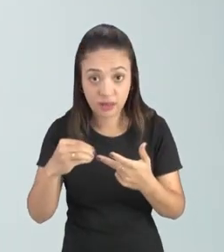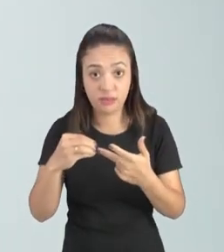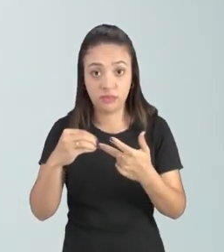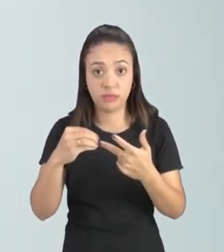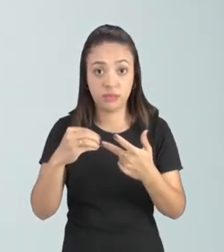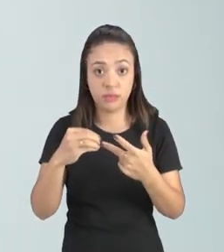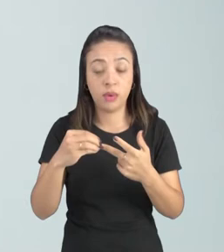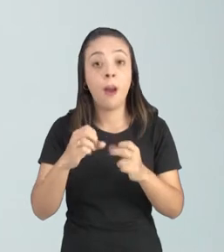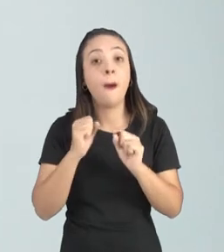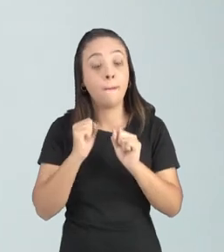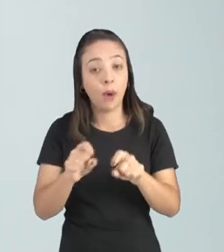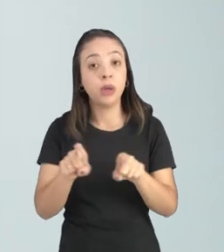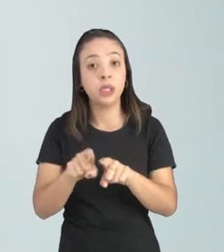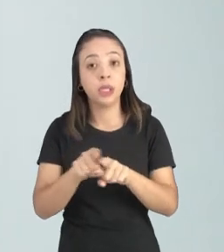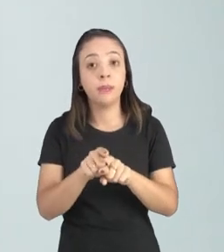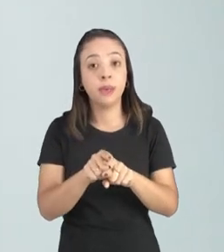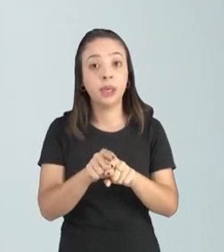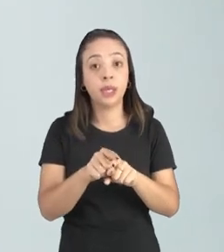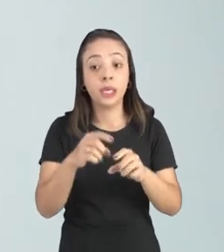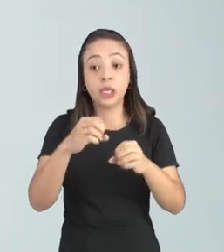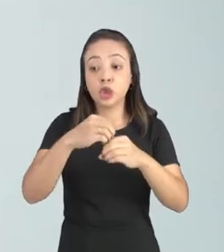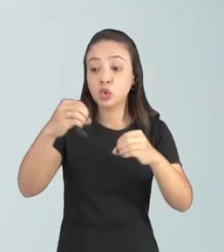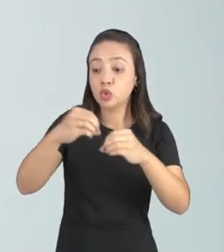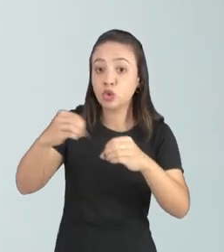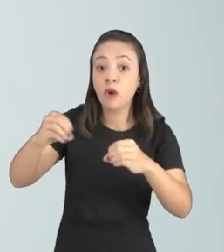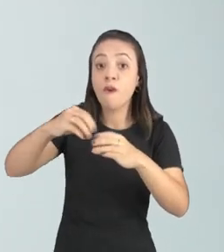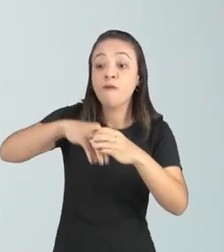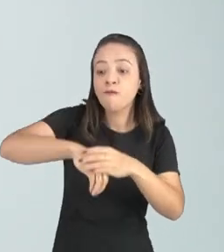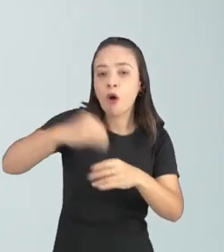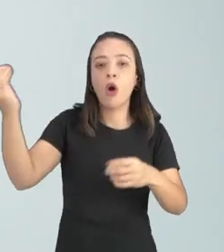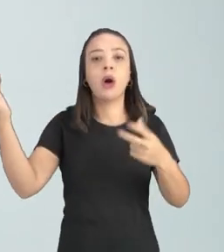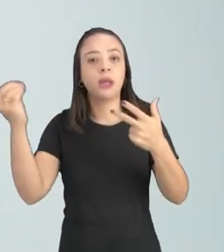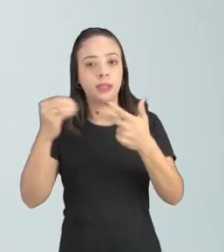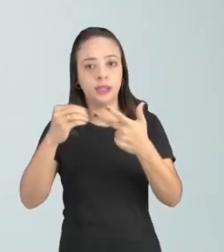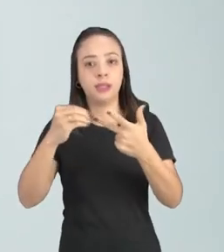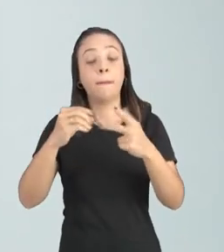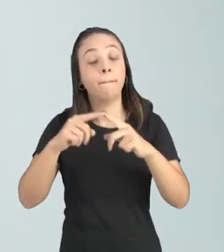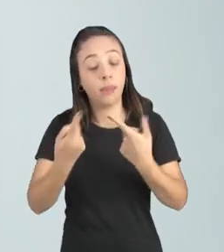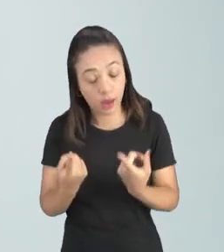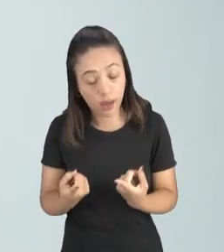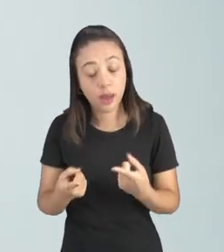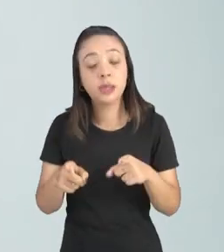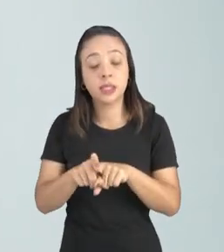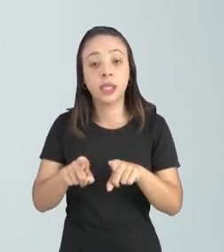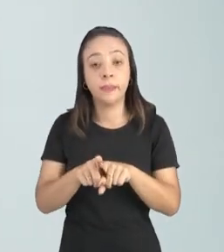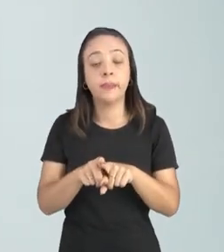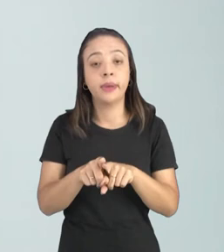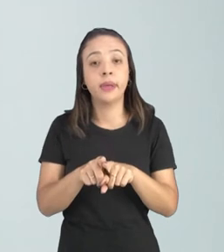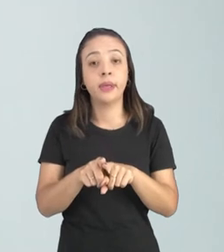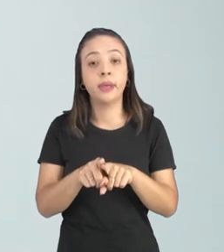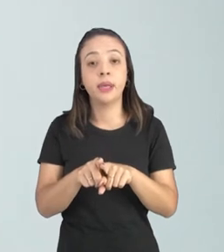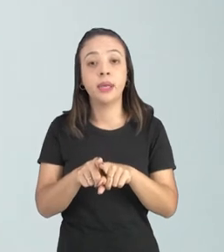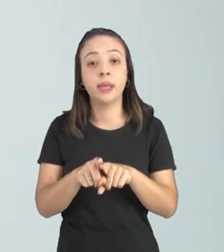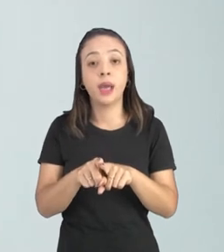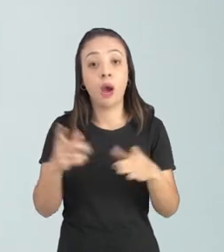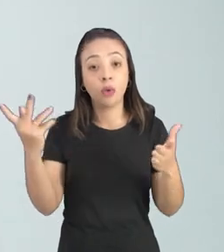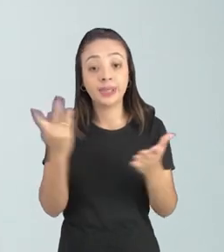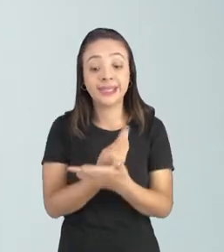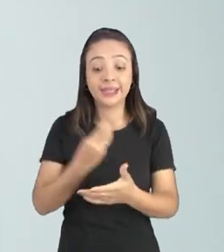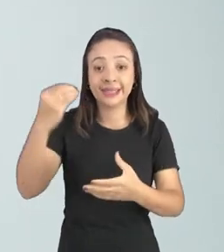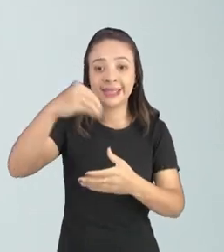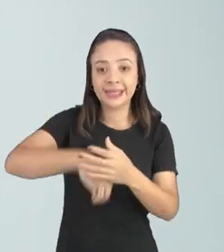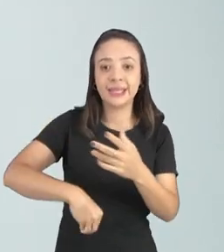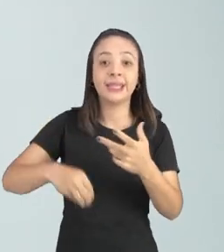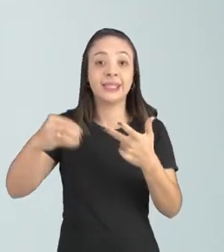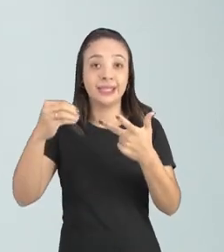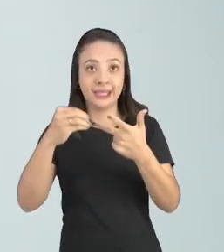não possa se reproduzir no meio extracelular tá gente ele é intracelular mas ele também pode se desenvolver fora da célula se